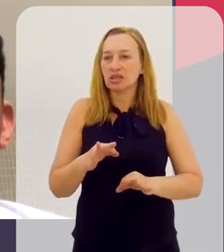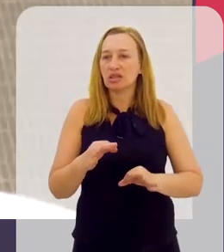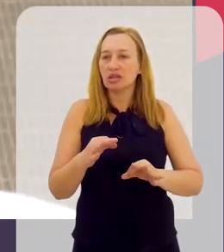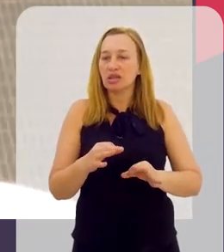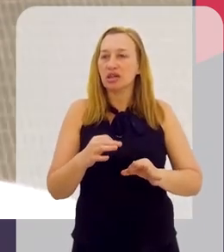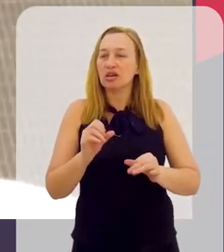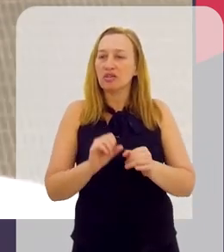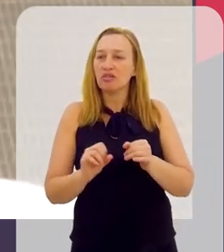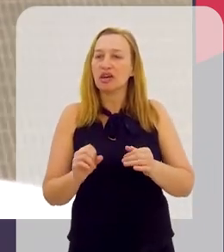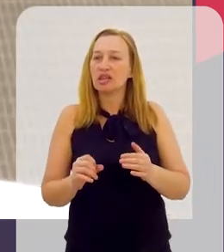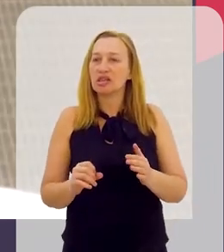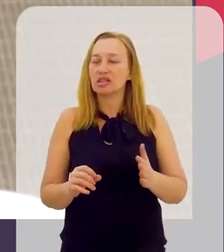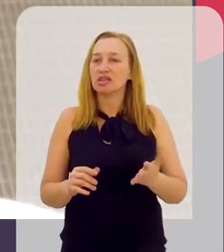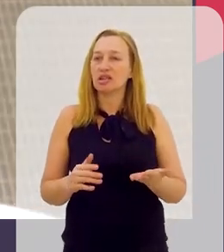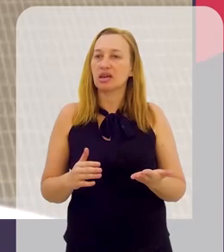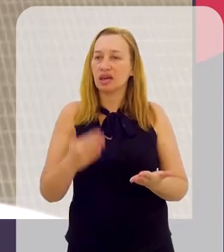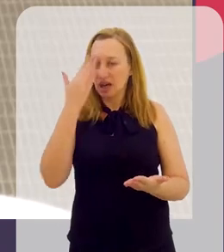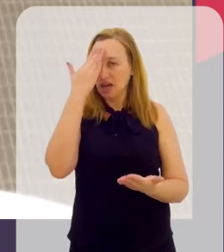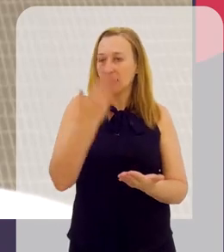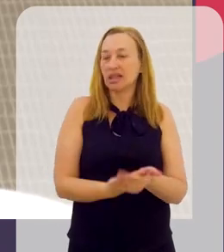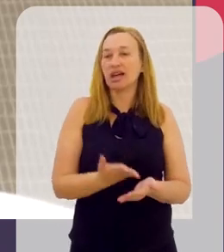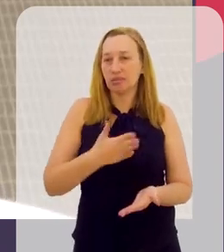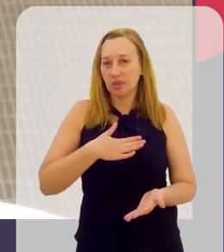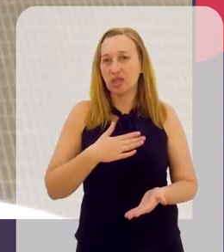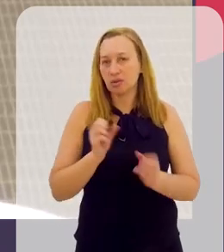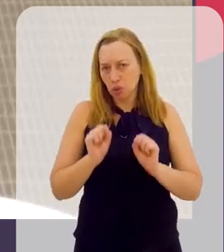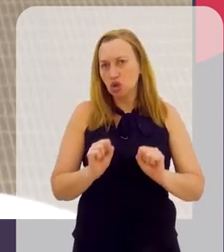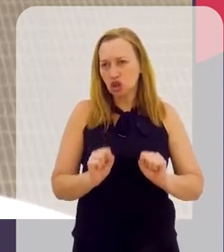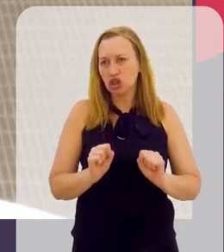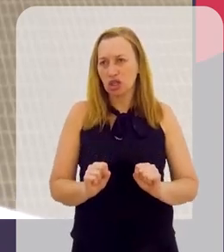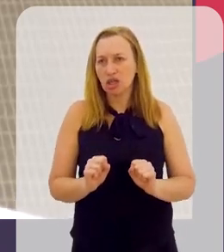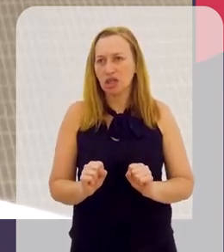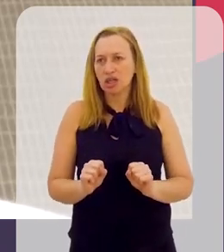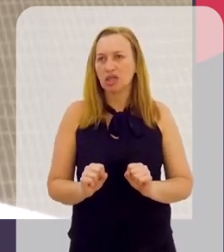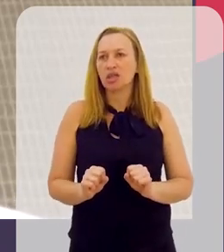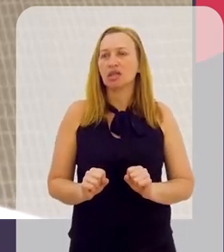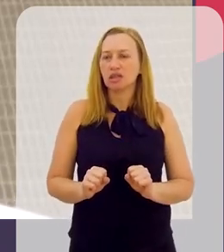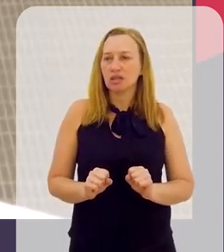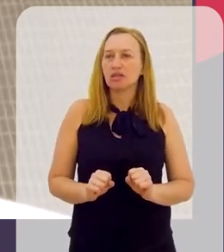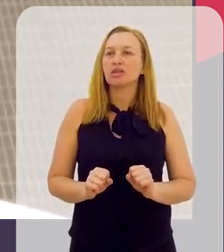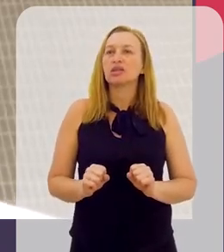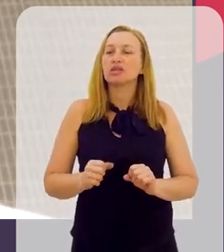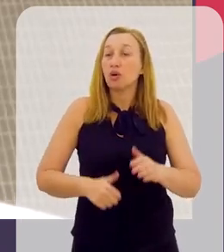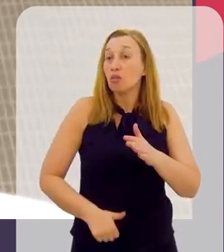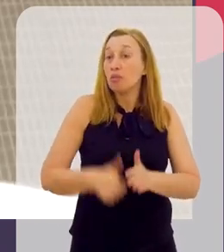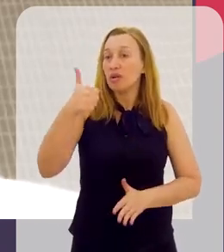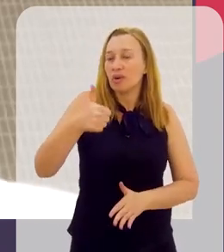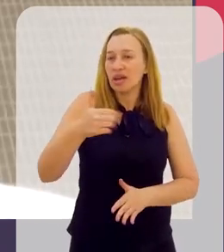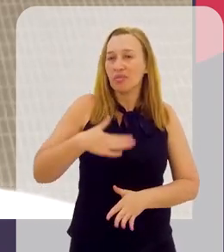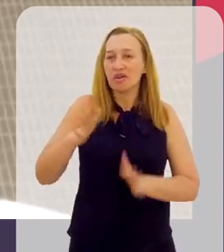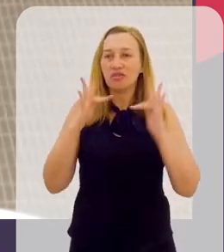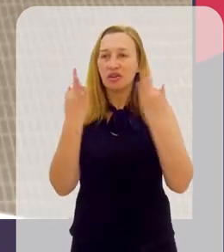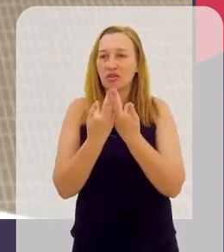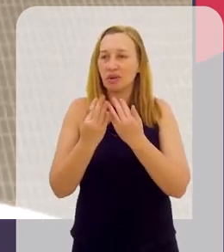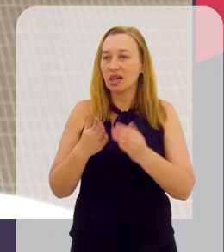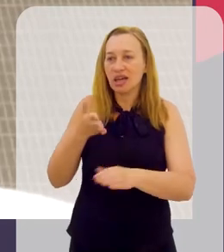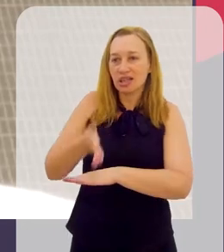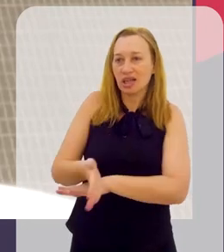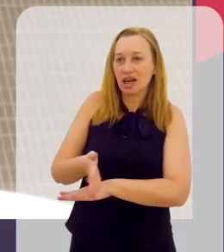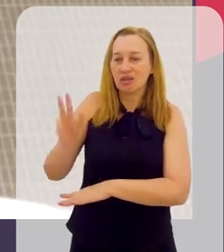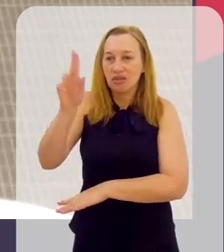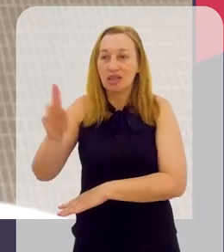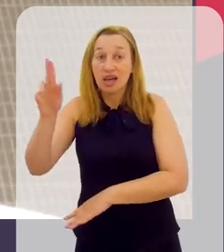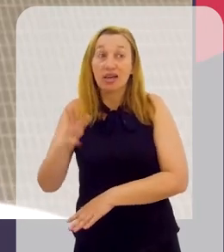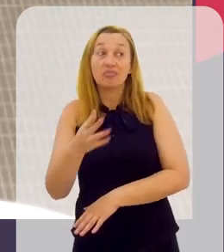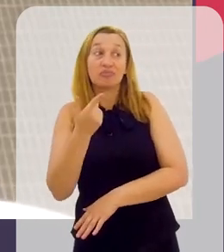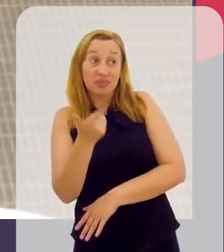Eu acredito que eu podia entrar na universidade. Que eu podia fazer pesquisa, ciência. Que eu podia ser o primeiro da minha família na universidade. E quem sabe